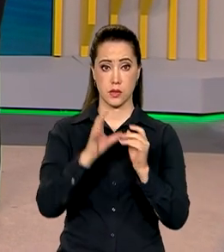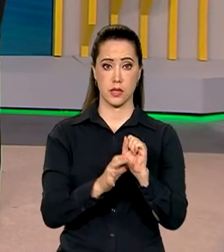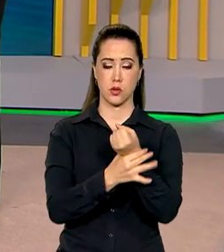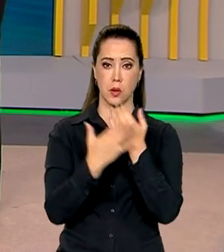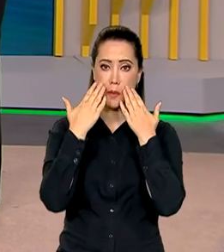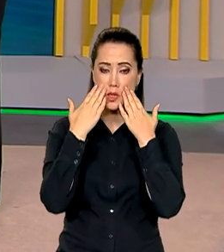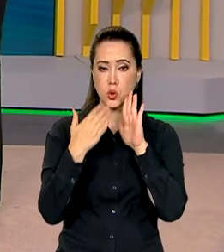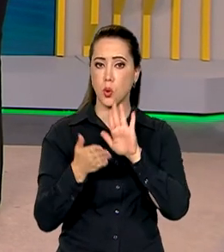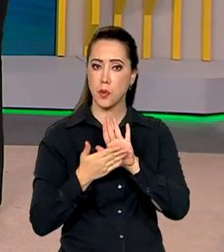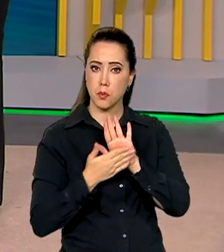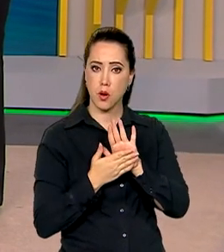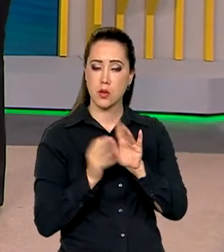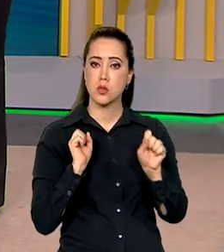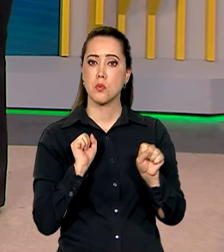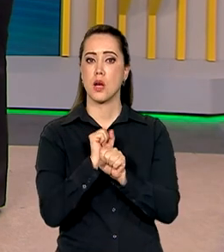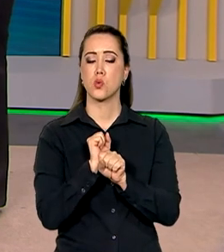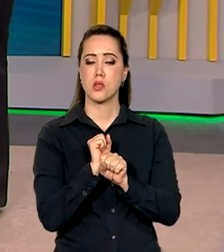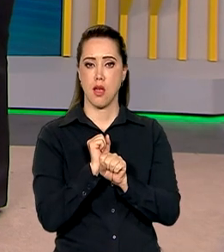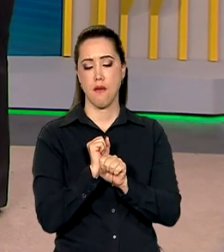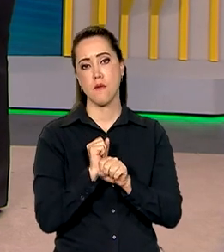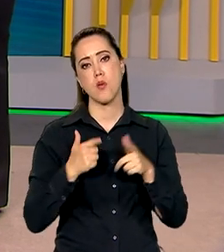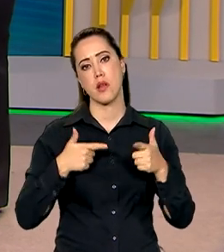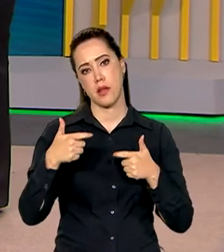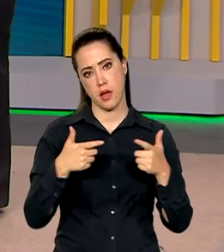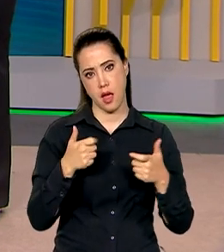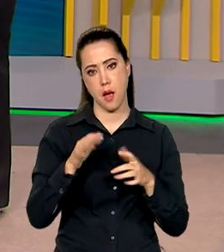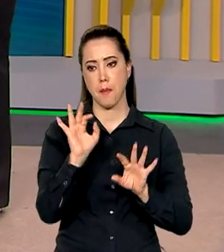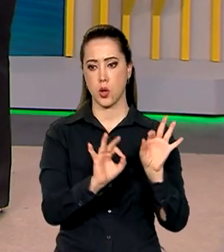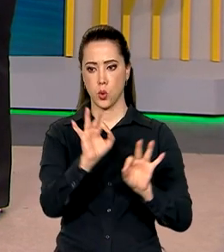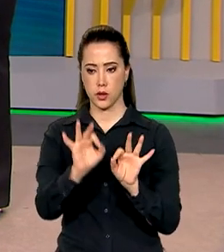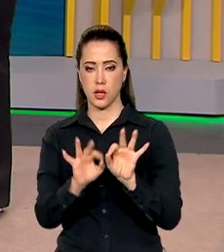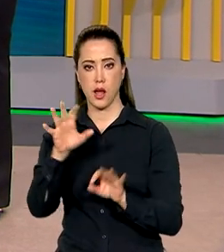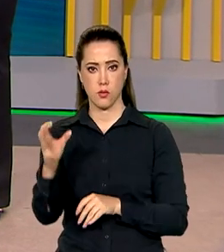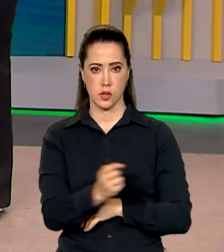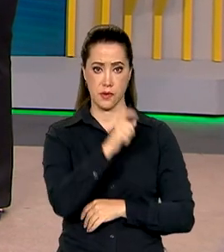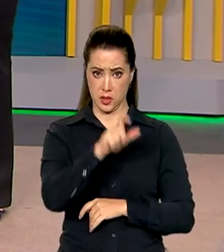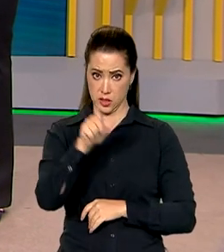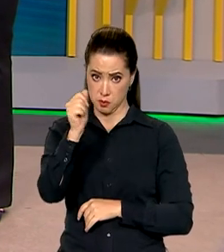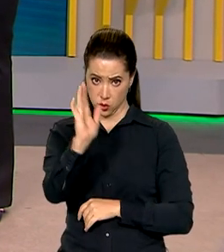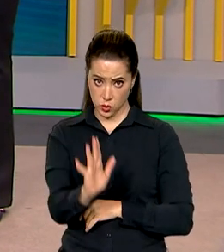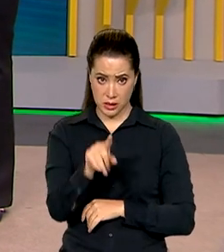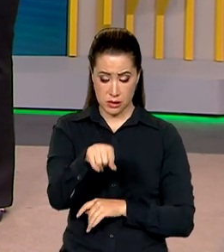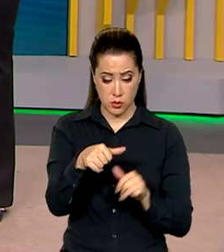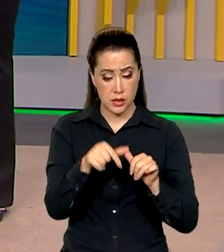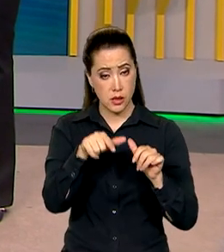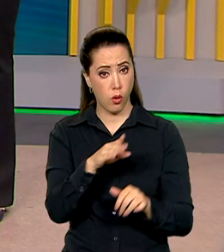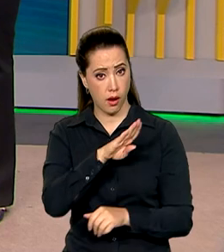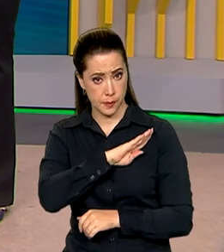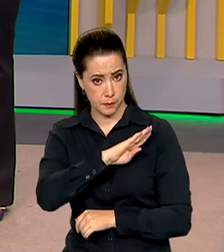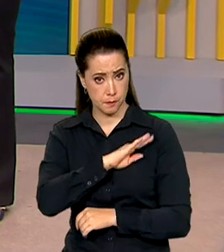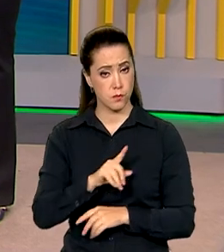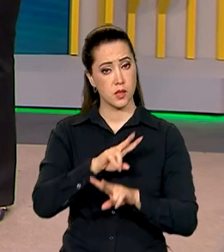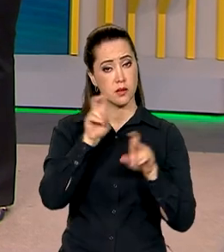cessar-fogo humanitário para coordenar a retirada dos brasileiros de Gaza. O assunto também fez parte de conversas